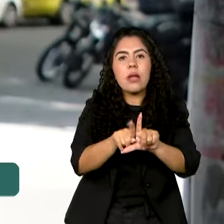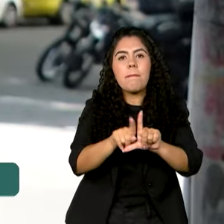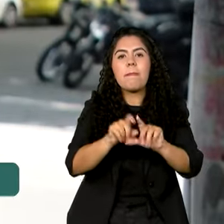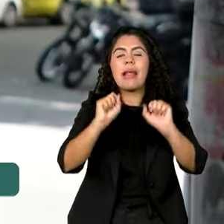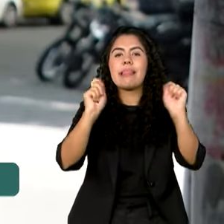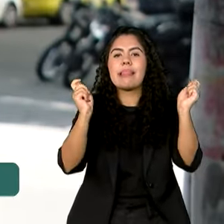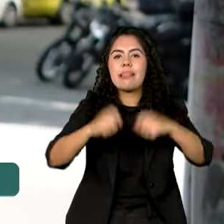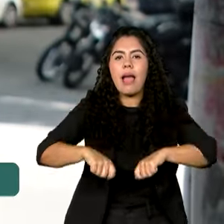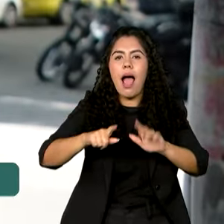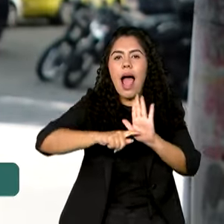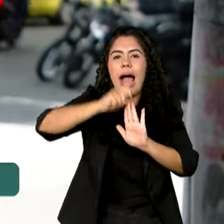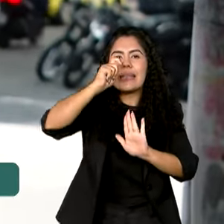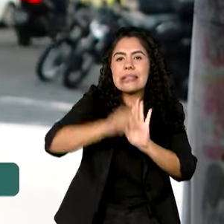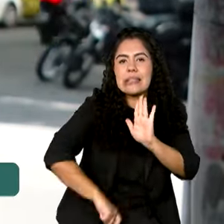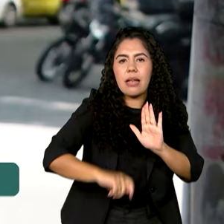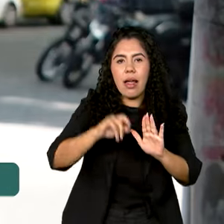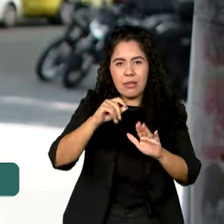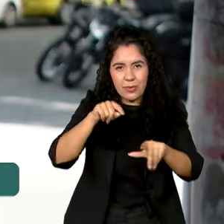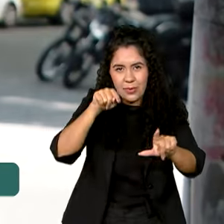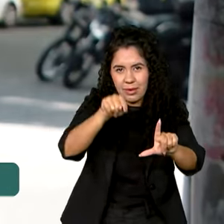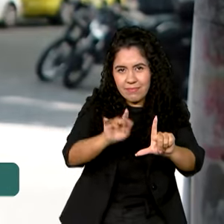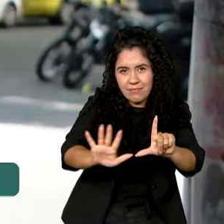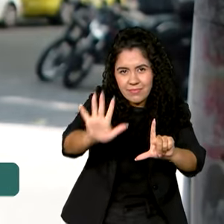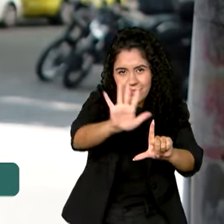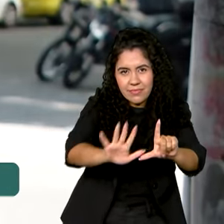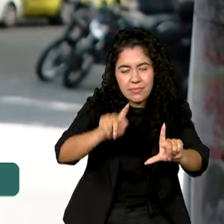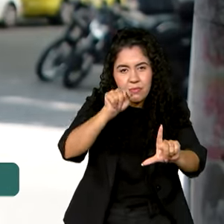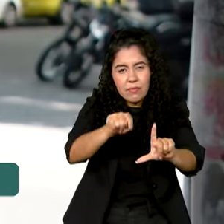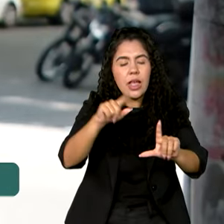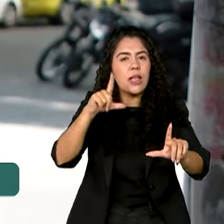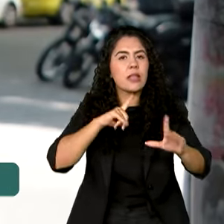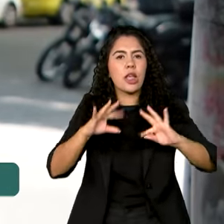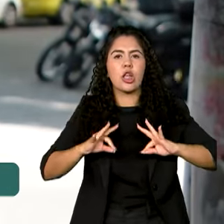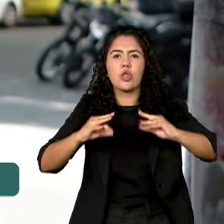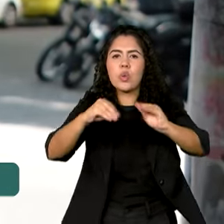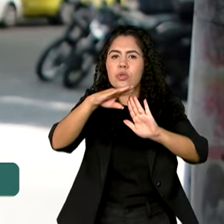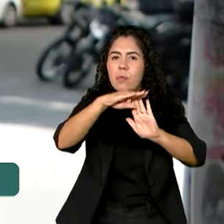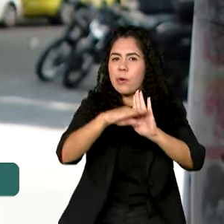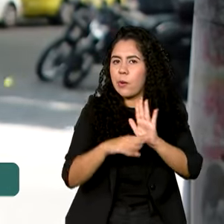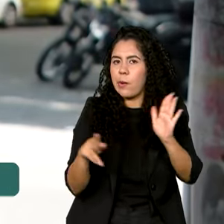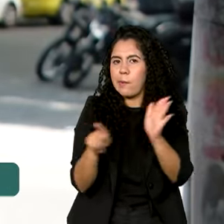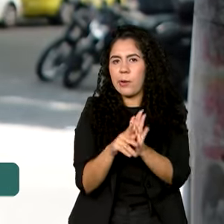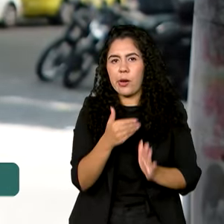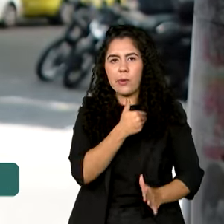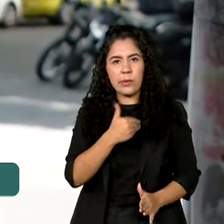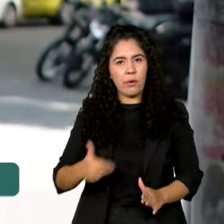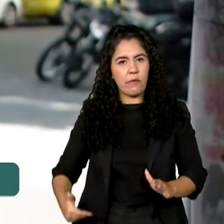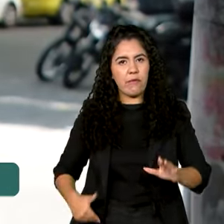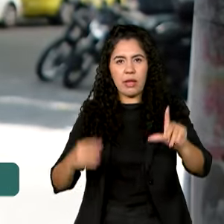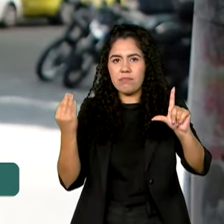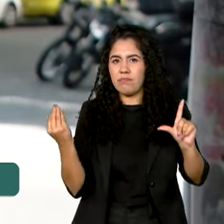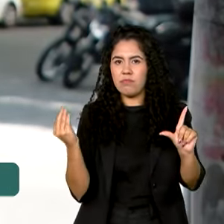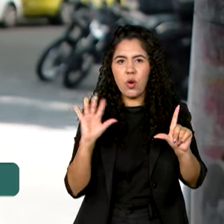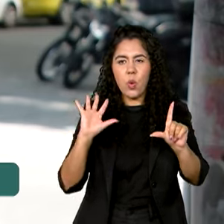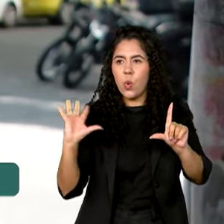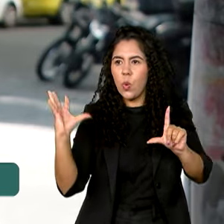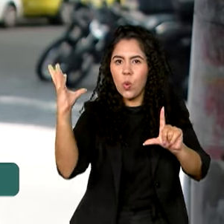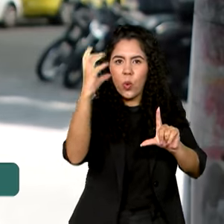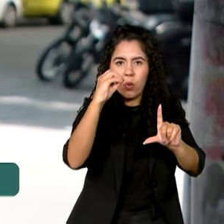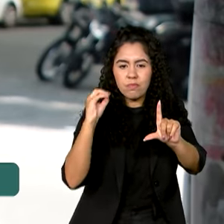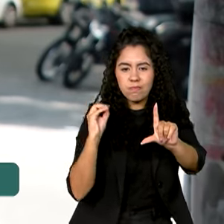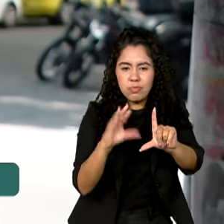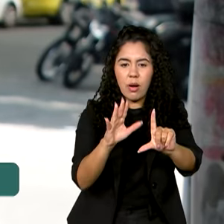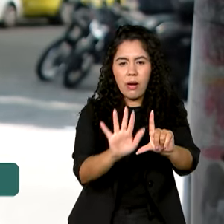eletrônica gov.br. A plataforma reúne todos os programas de governo em um só lugar, reduzindo assim a